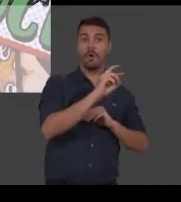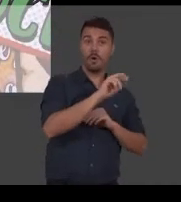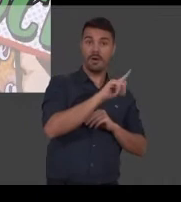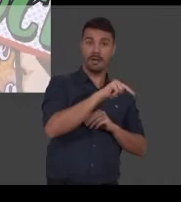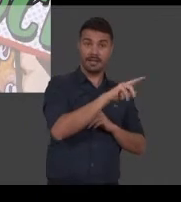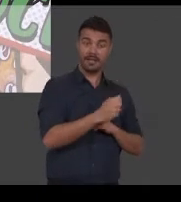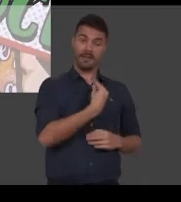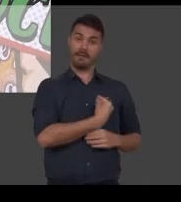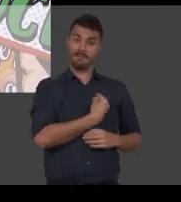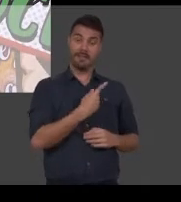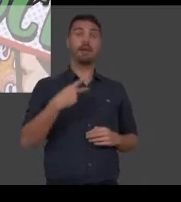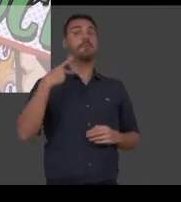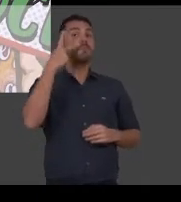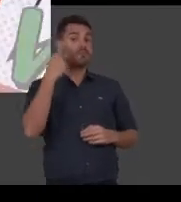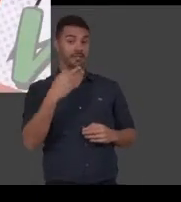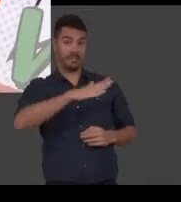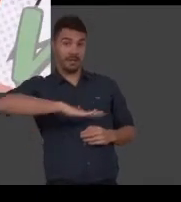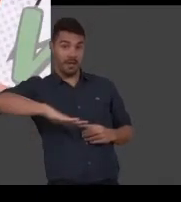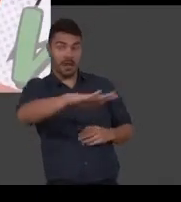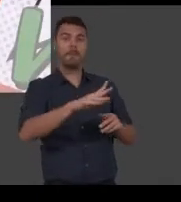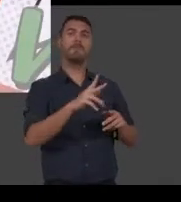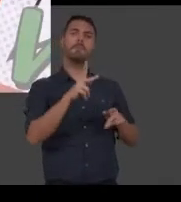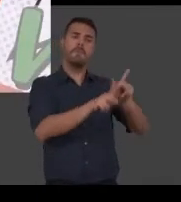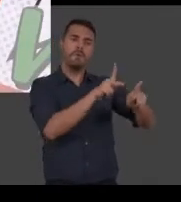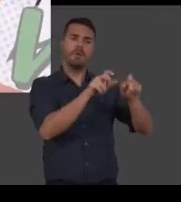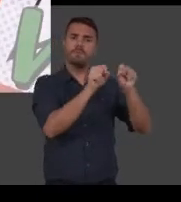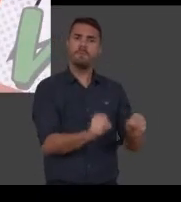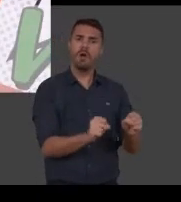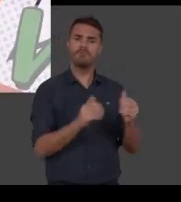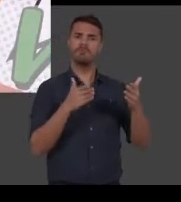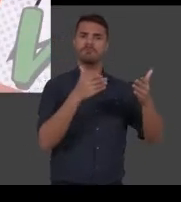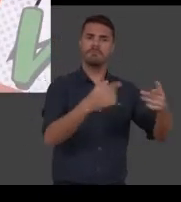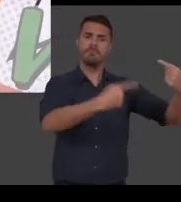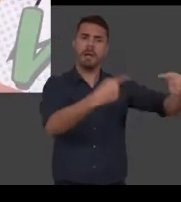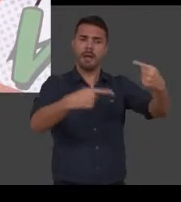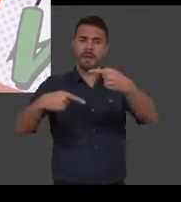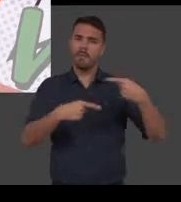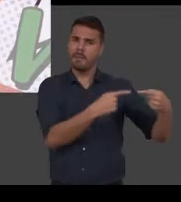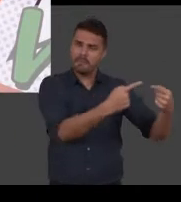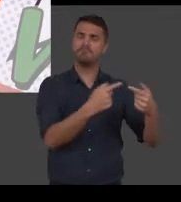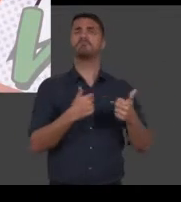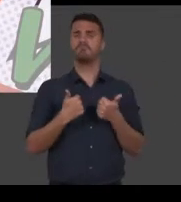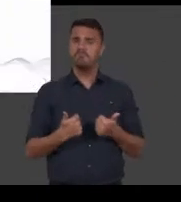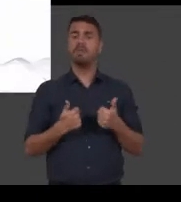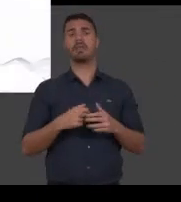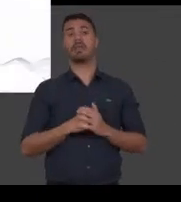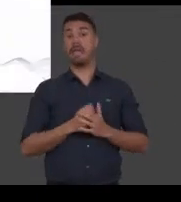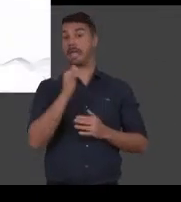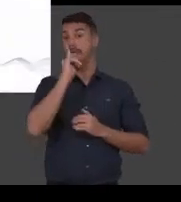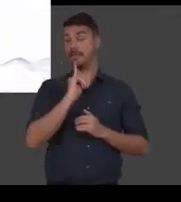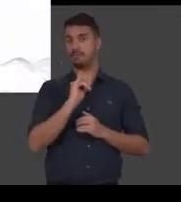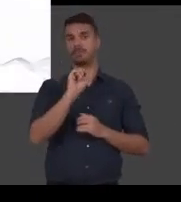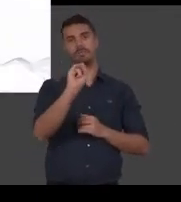normas que regulam a vida política da cidade. E a população pode participar ativamente de todo esse processo. Por